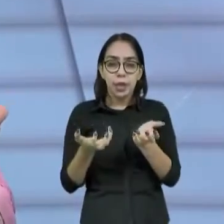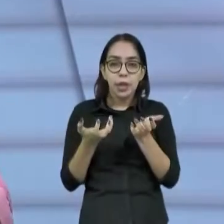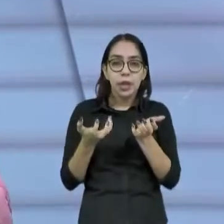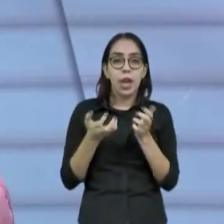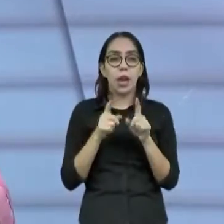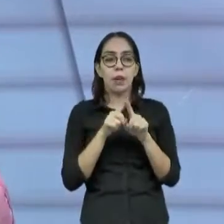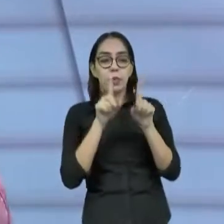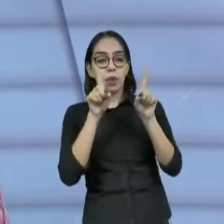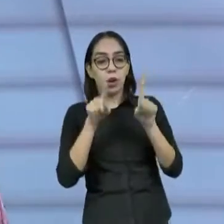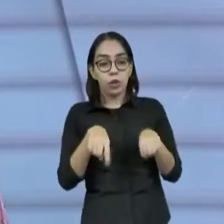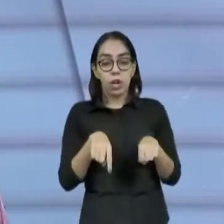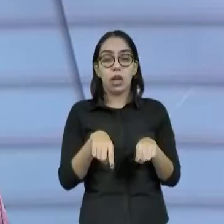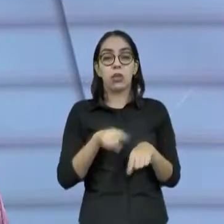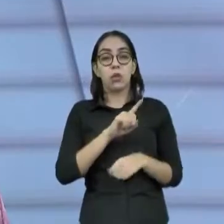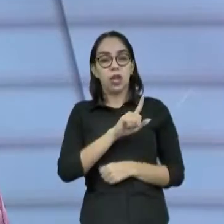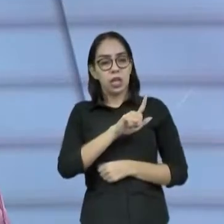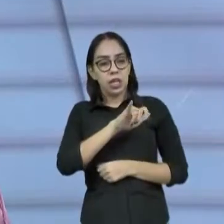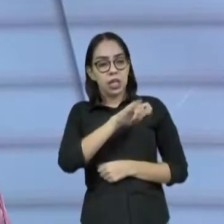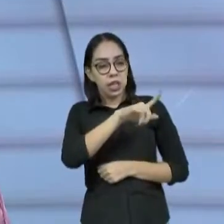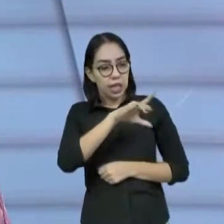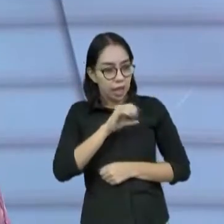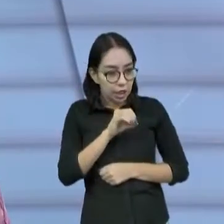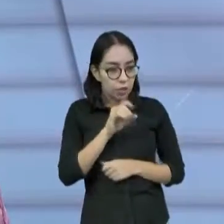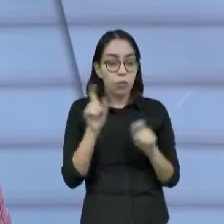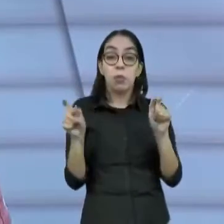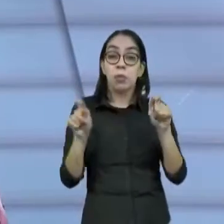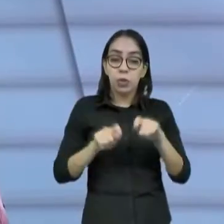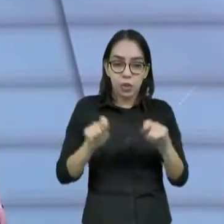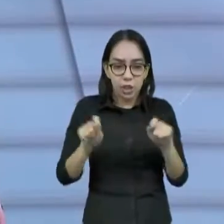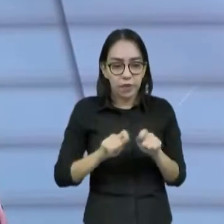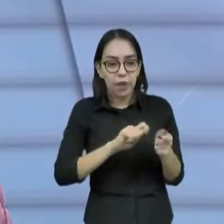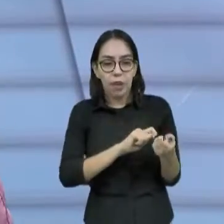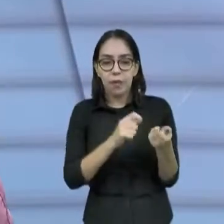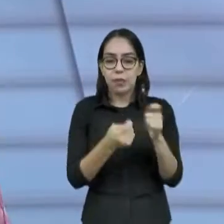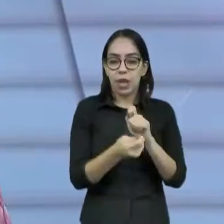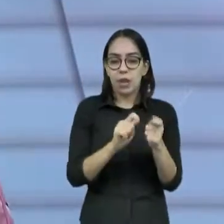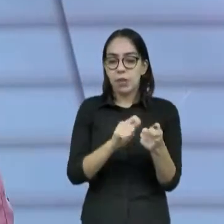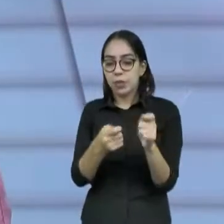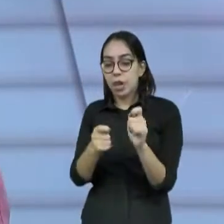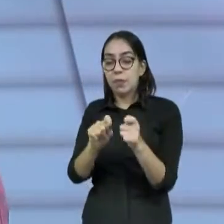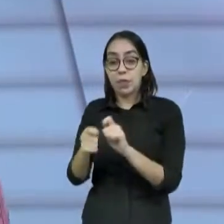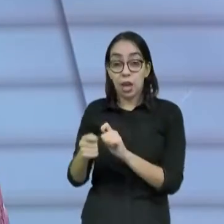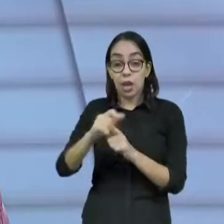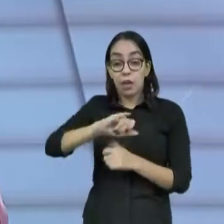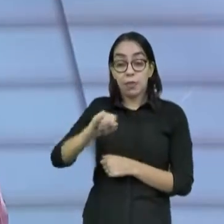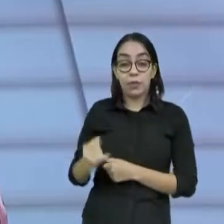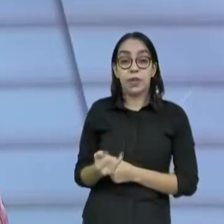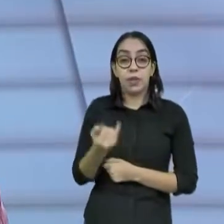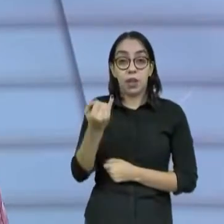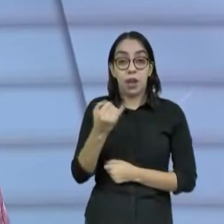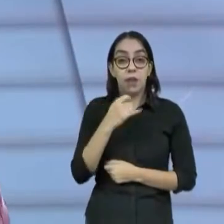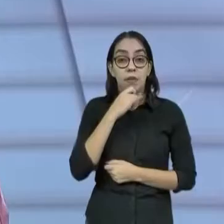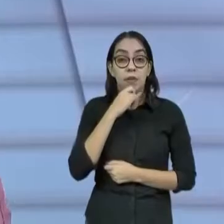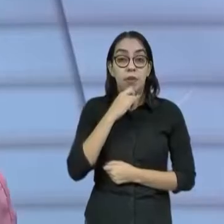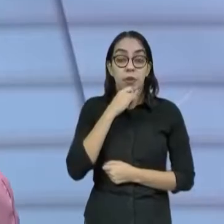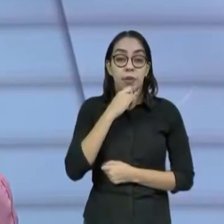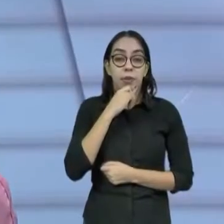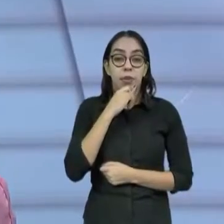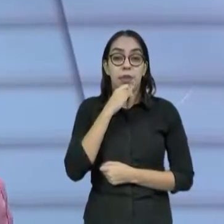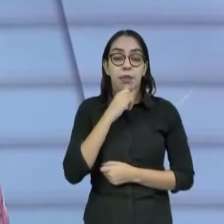para o lixo. Mas se você coloca essa lente de impacto e começa a enxergar lixo como, primeiro, eu entendo lixo,